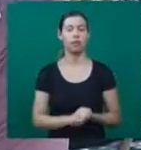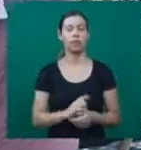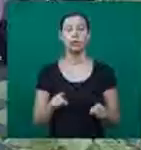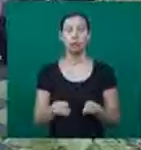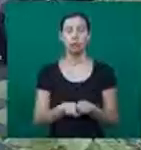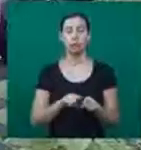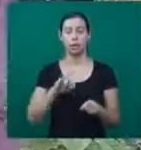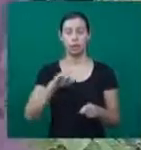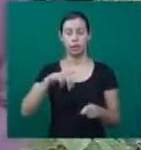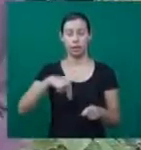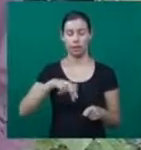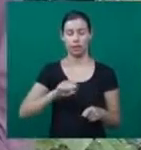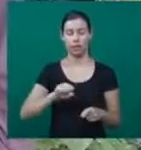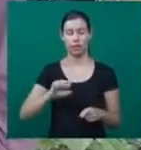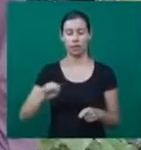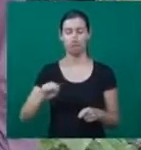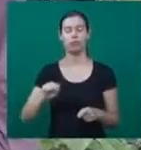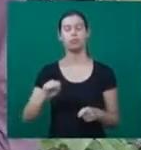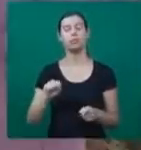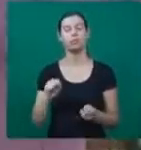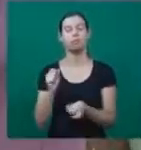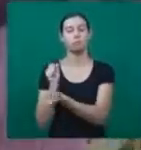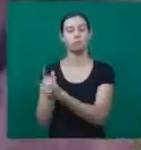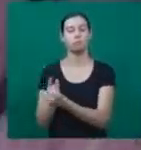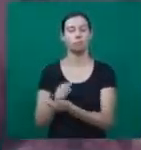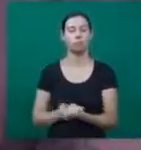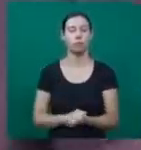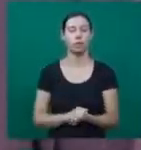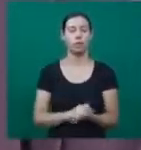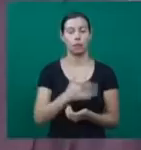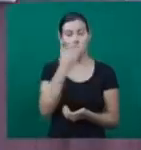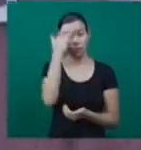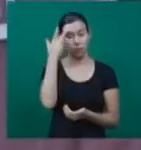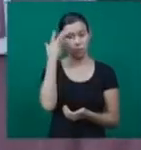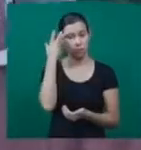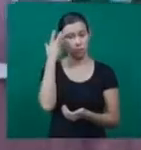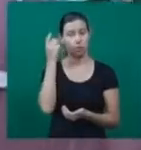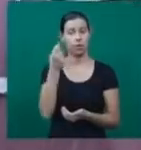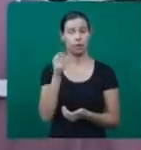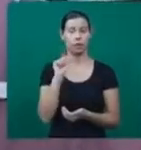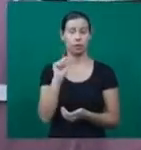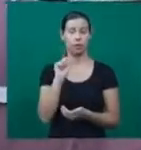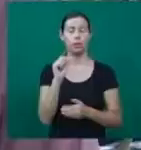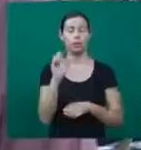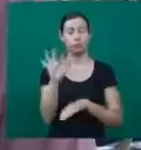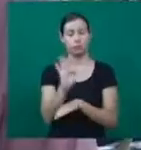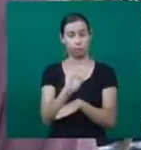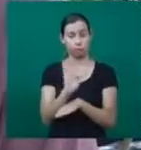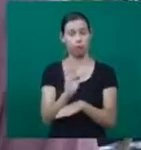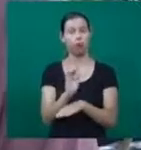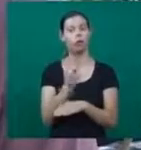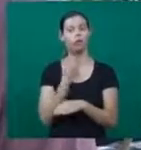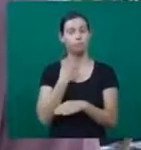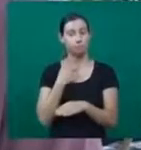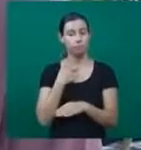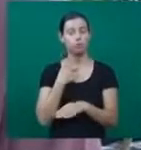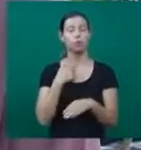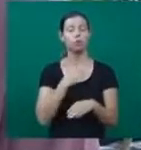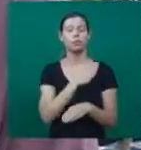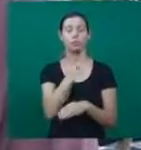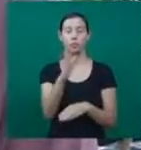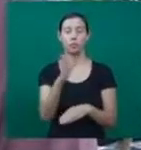INSS. E para aqueles que querem formalizar a situação da empresa, preste atenção às dicas. É só ela procurar o SEBRAE